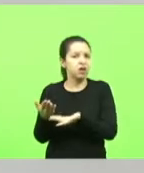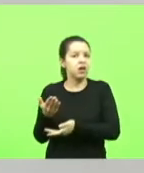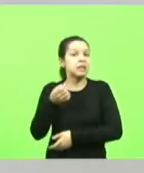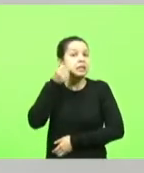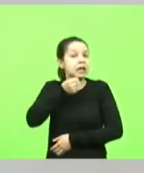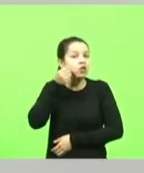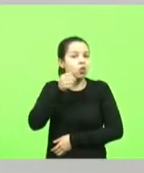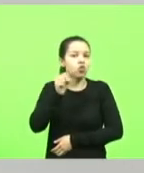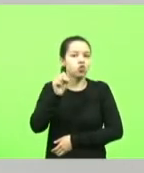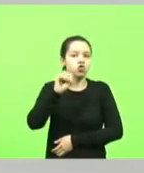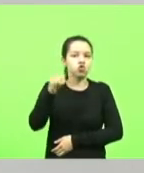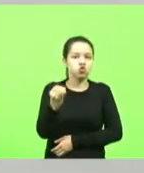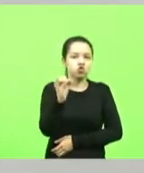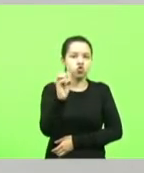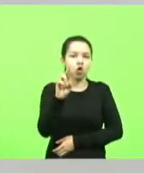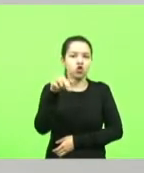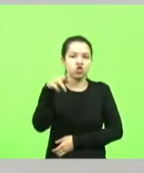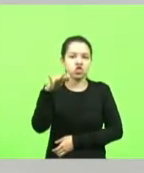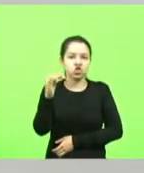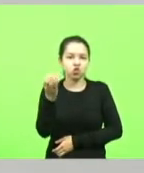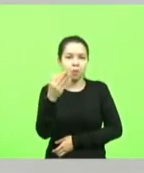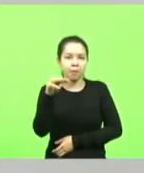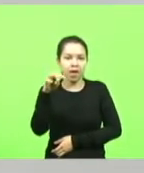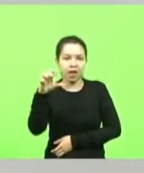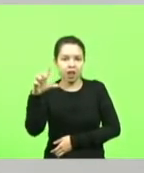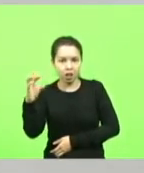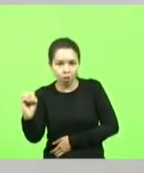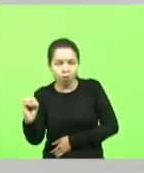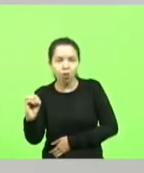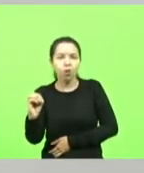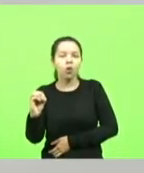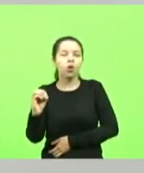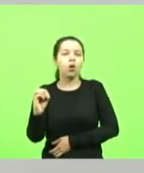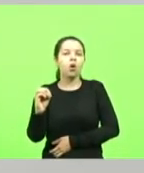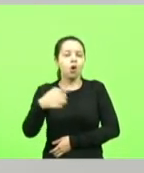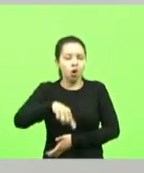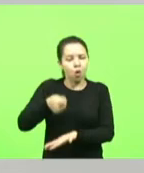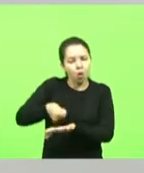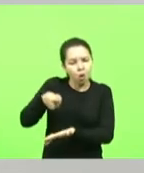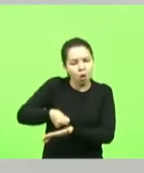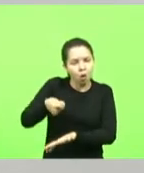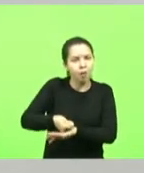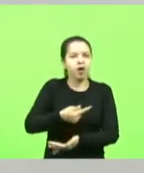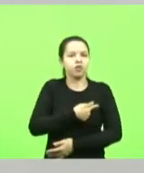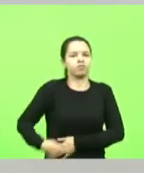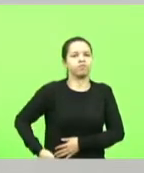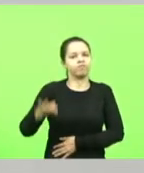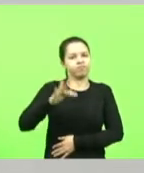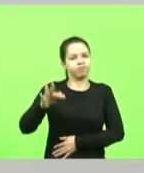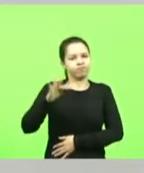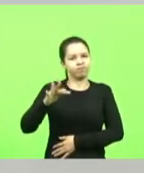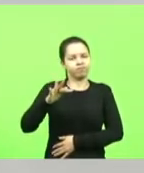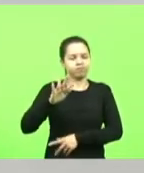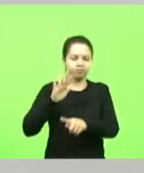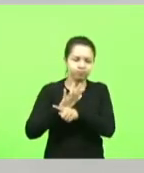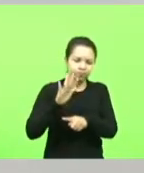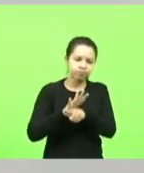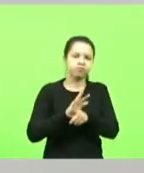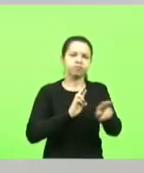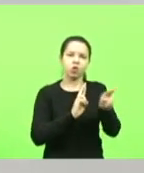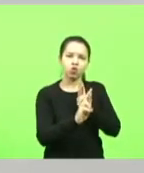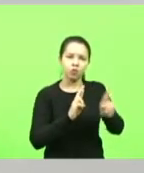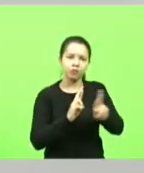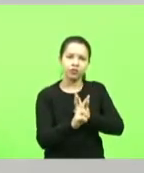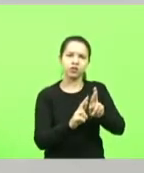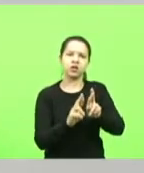consiga efetivamente cobrar do governo federal a solução para as rodovias para as BRs